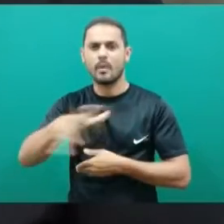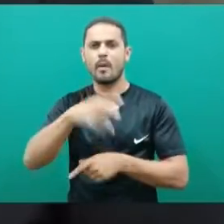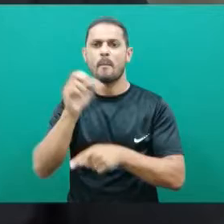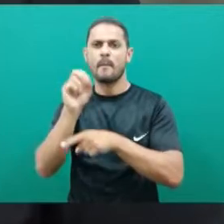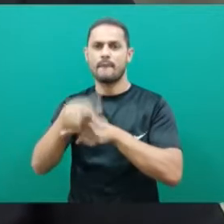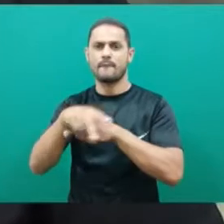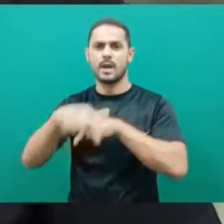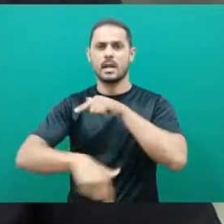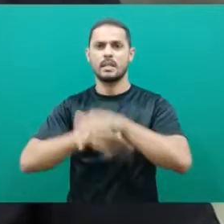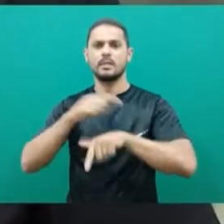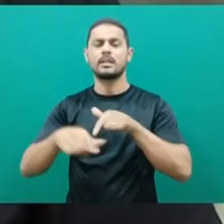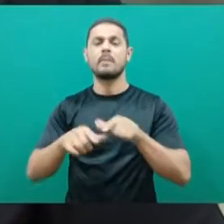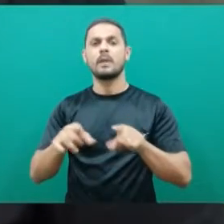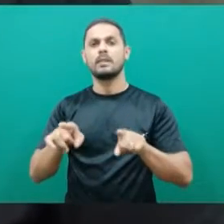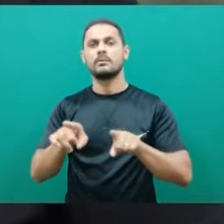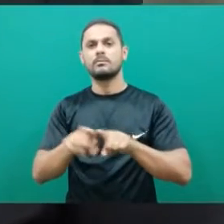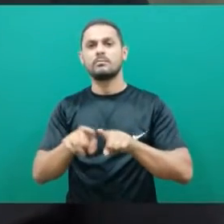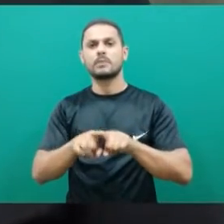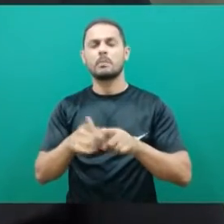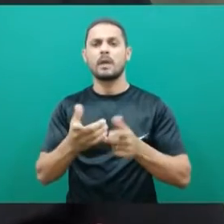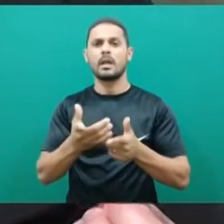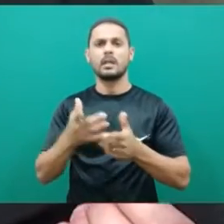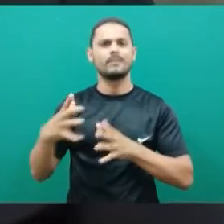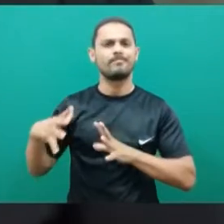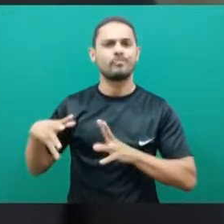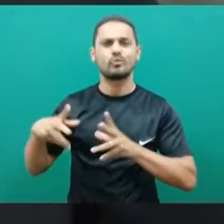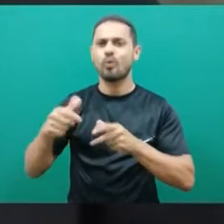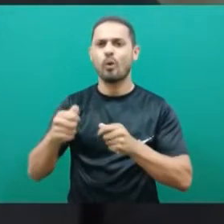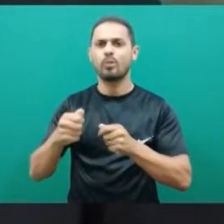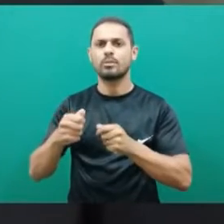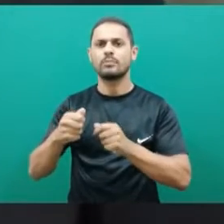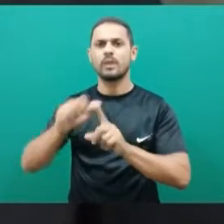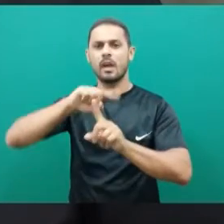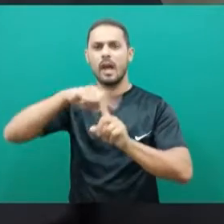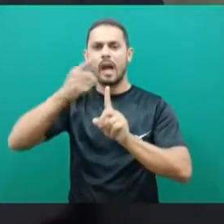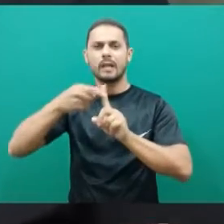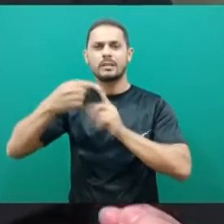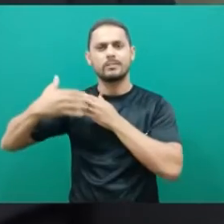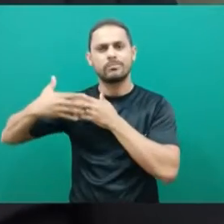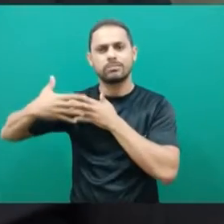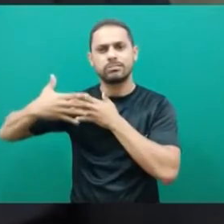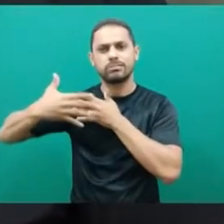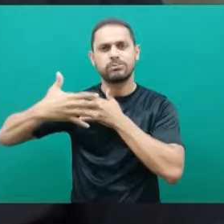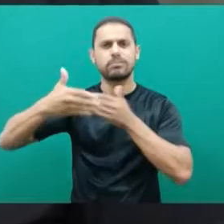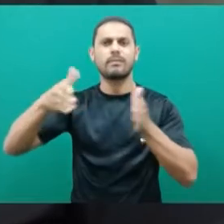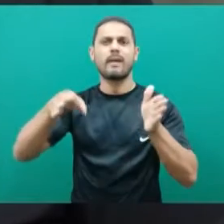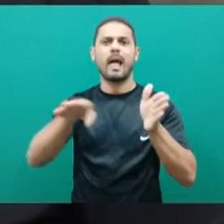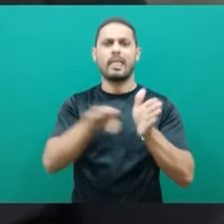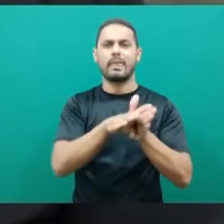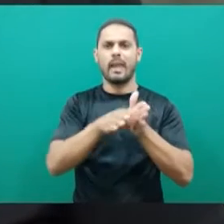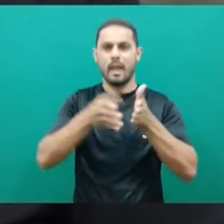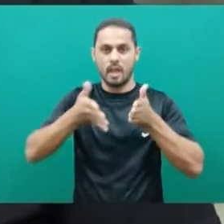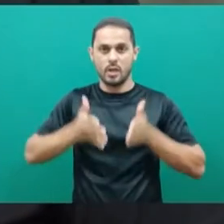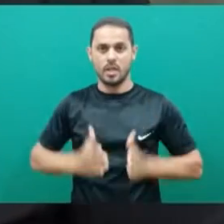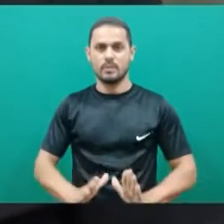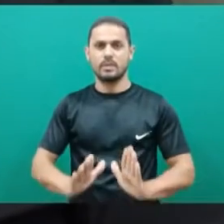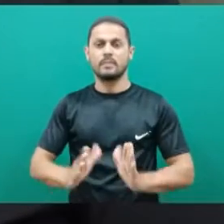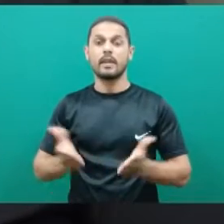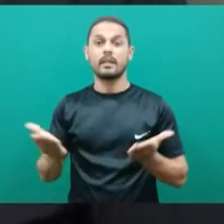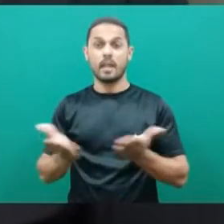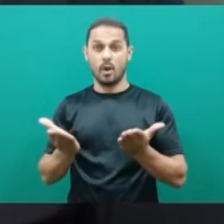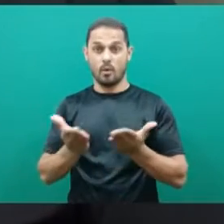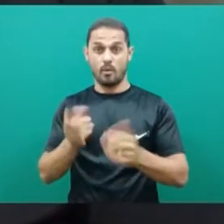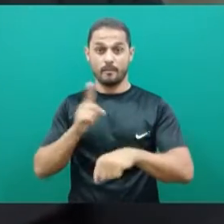busca por uma vaga no mercado de trabalho, todo o pré-natal da Jéssica, o nascimento, o parto em si,